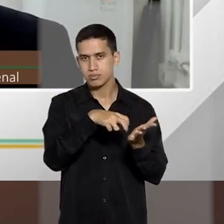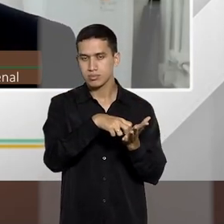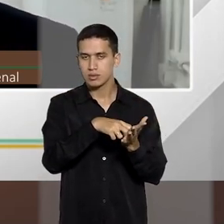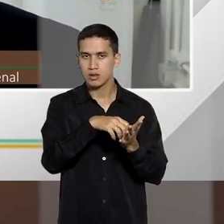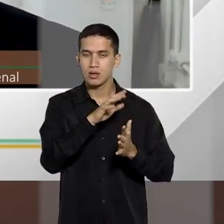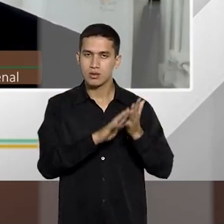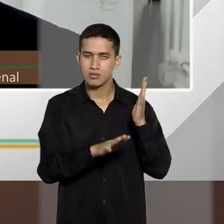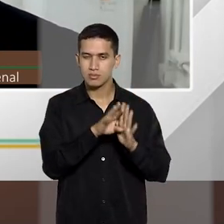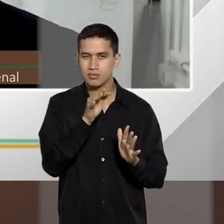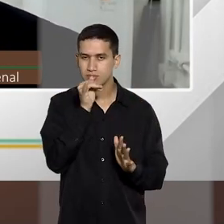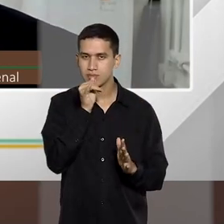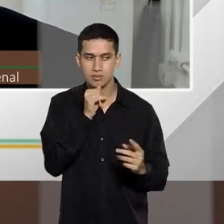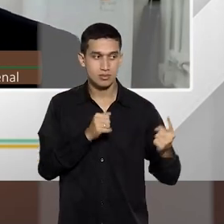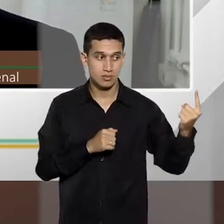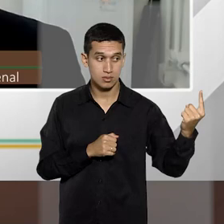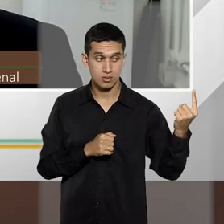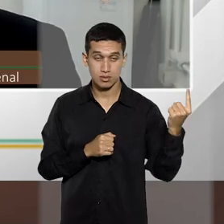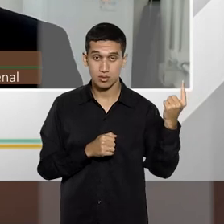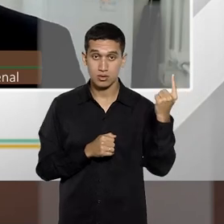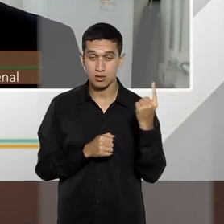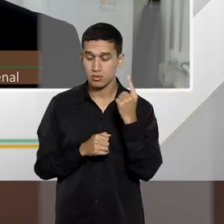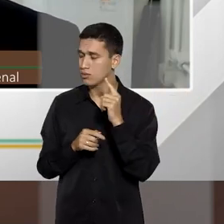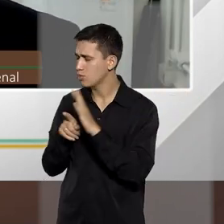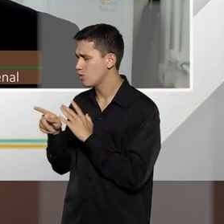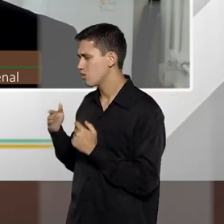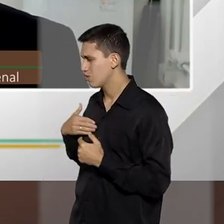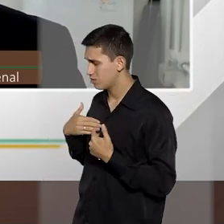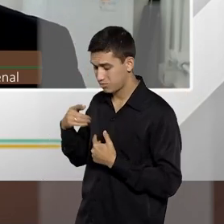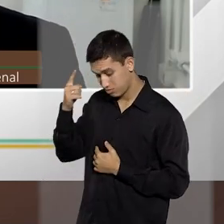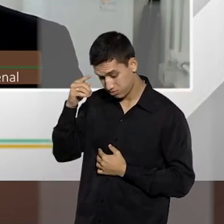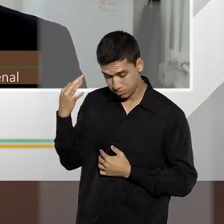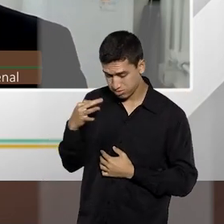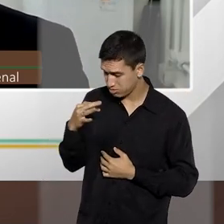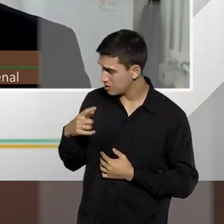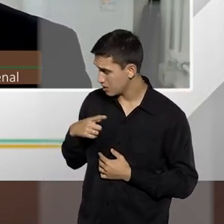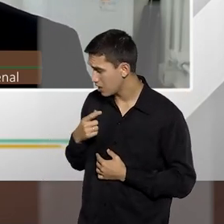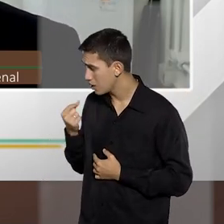procura e fala, ah, estou passando mal, você tem um remédio para dor de cabeça, você, de repente,